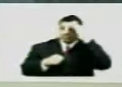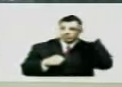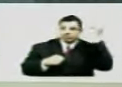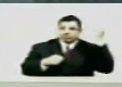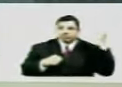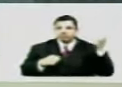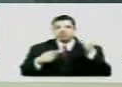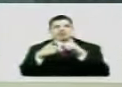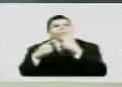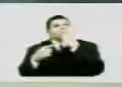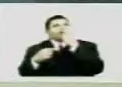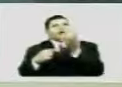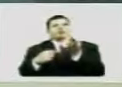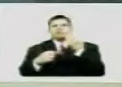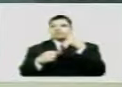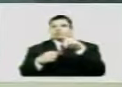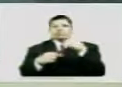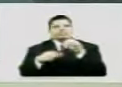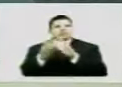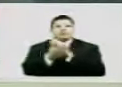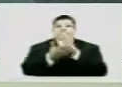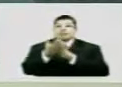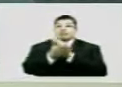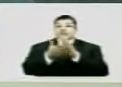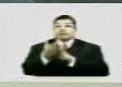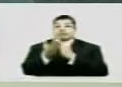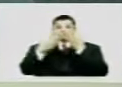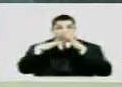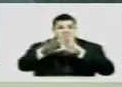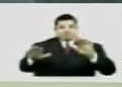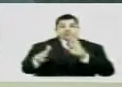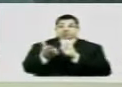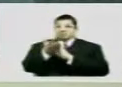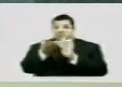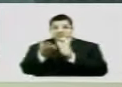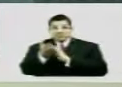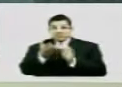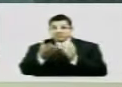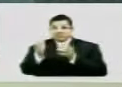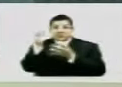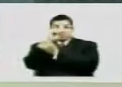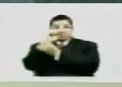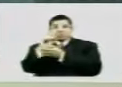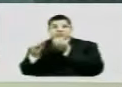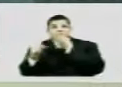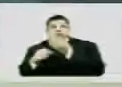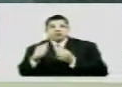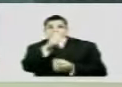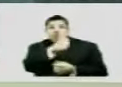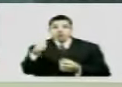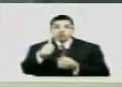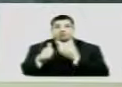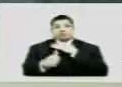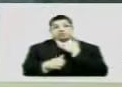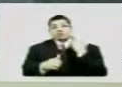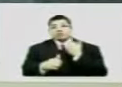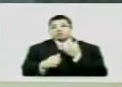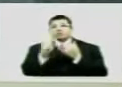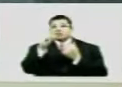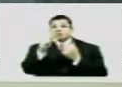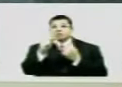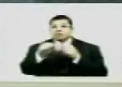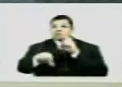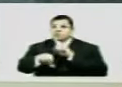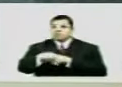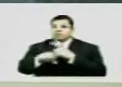Parece que isso não tem nada a ver com a segurança pública 11 homicídios em menos